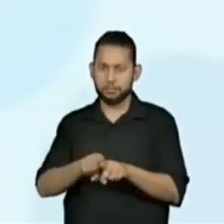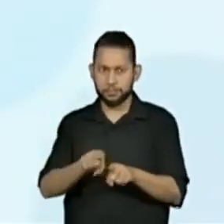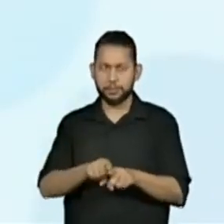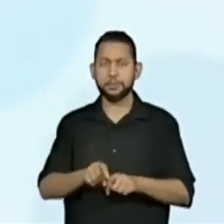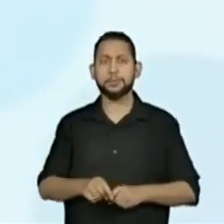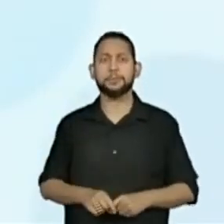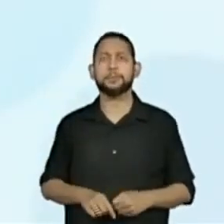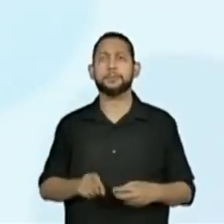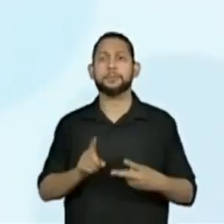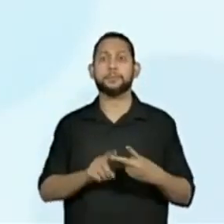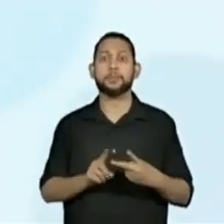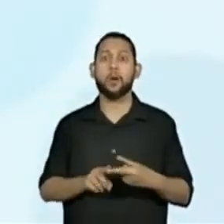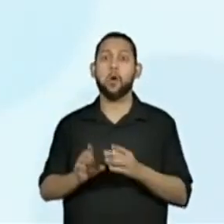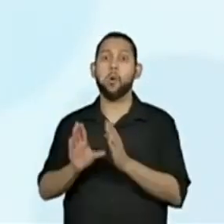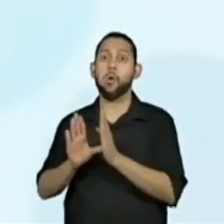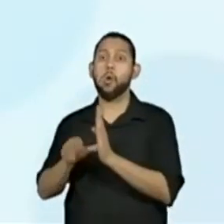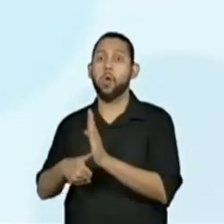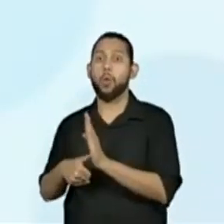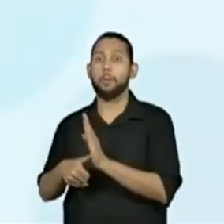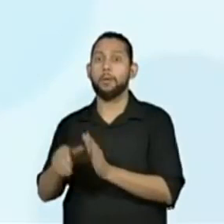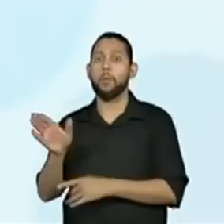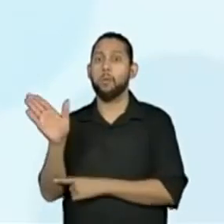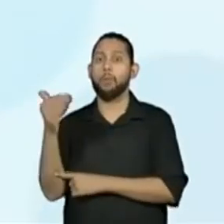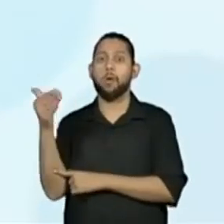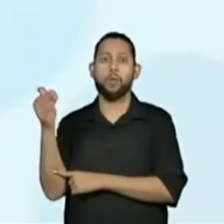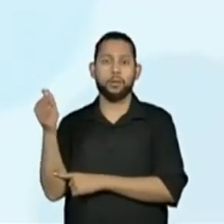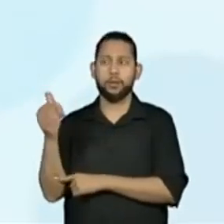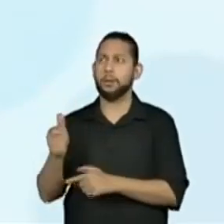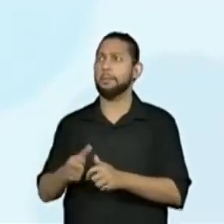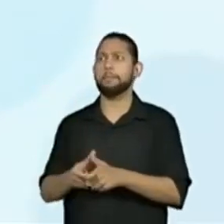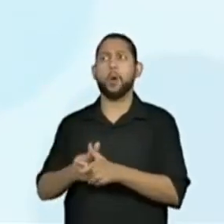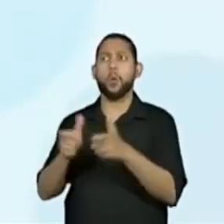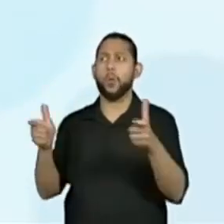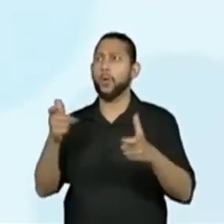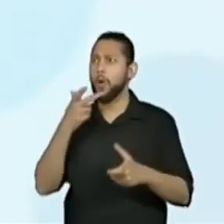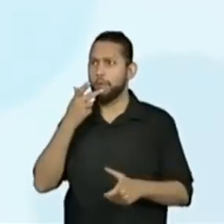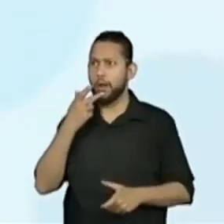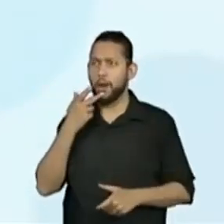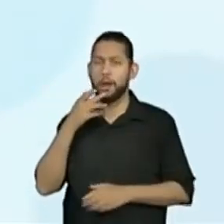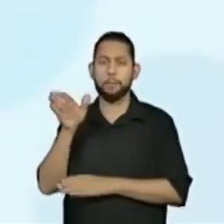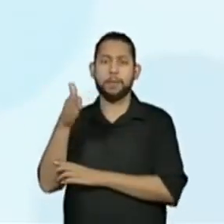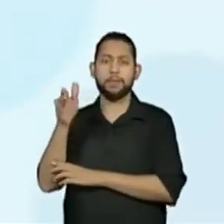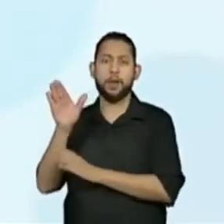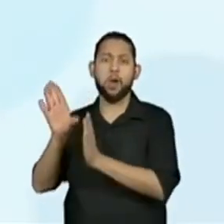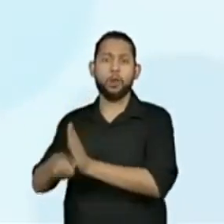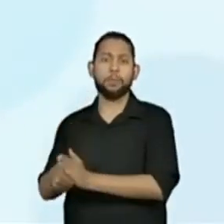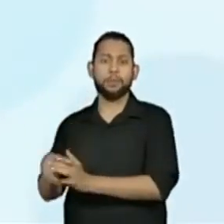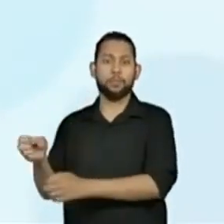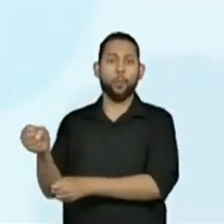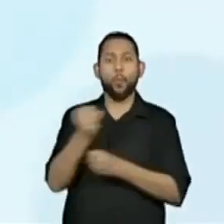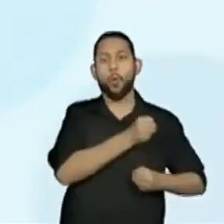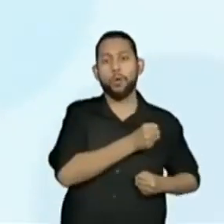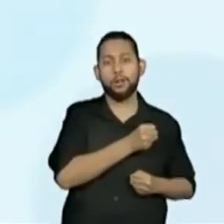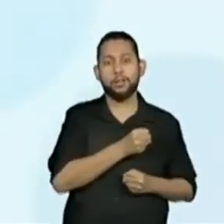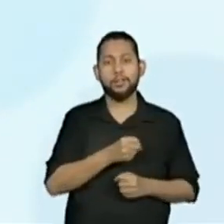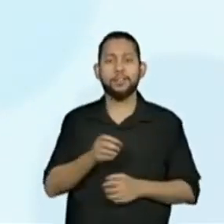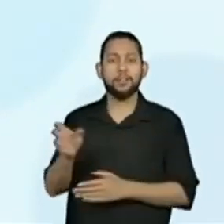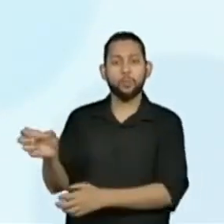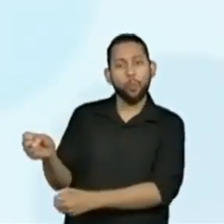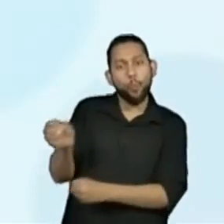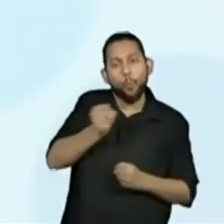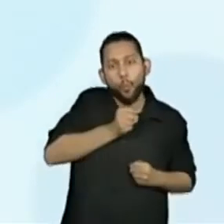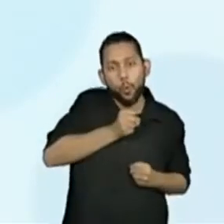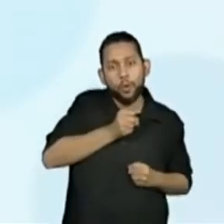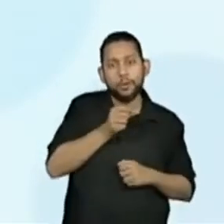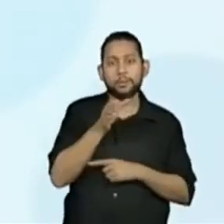Bandeirinha. O rouba-bandeira é bem citado pela maior parte dos nossos colegas que estão ali se comunicando com os nossos